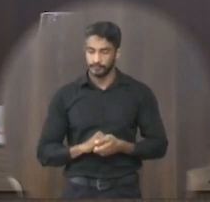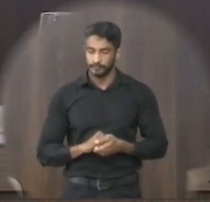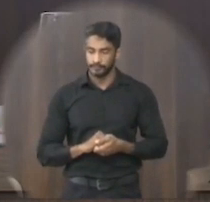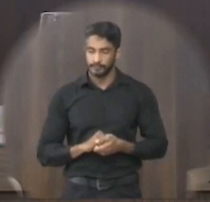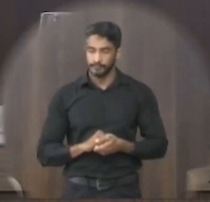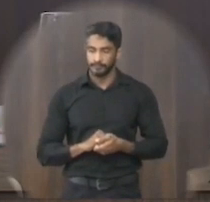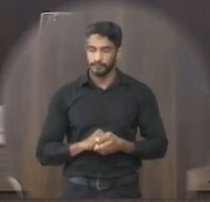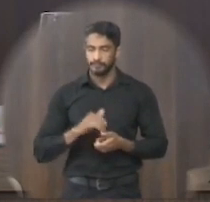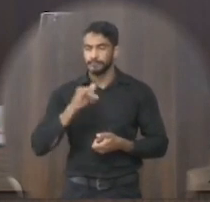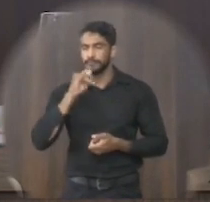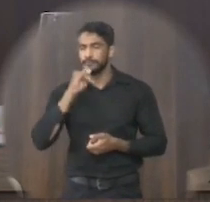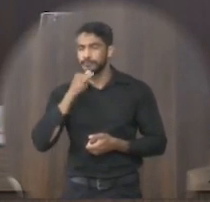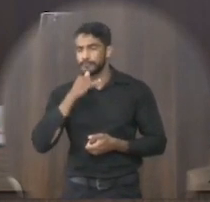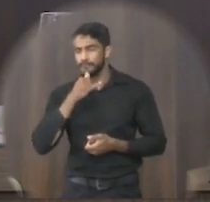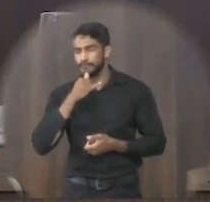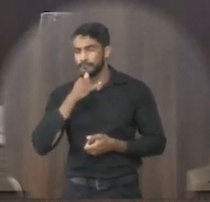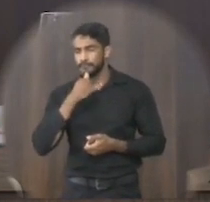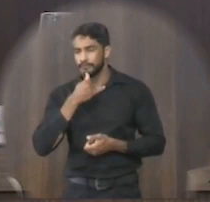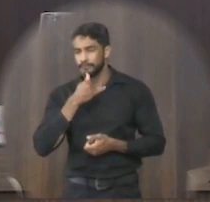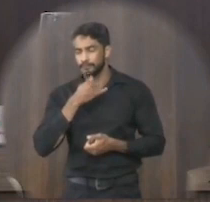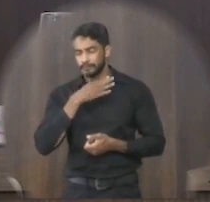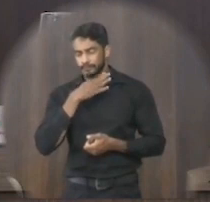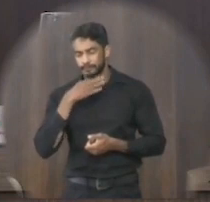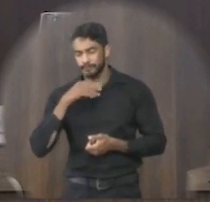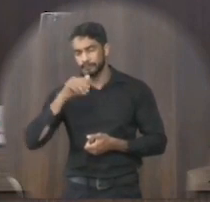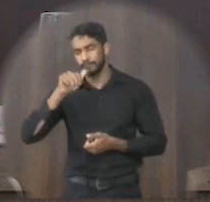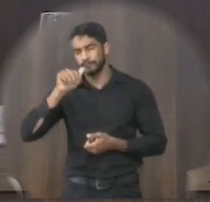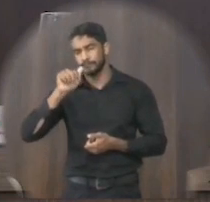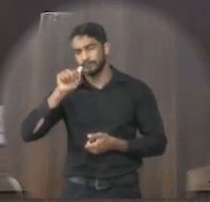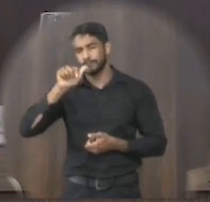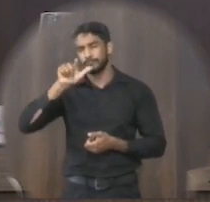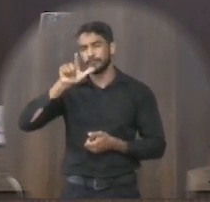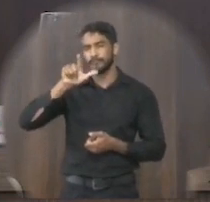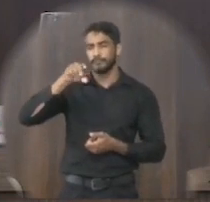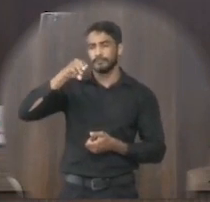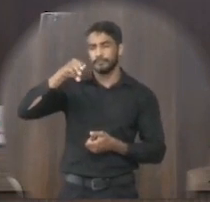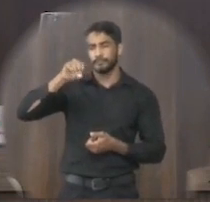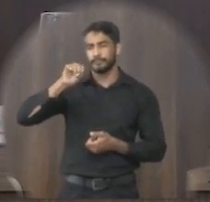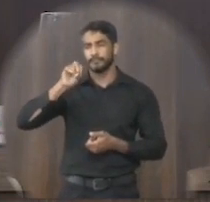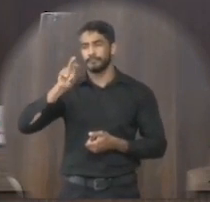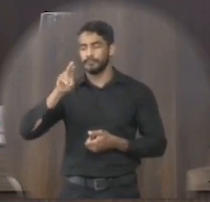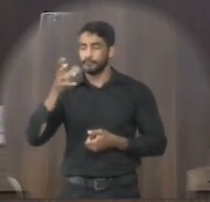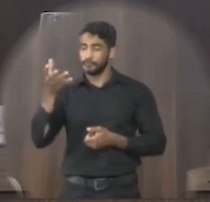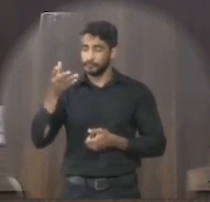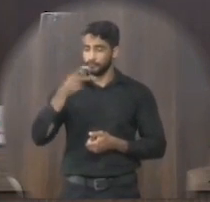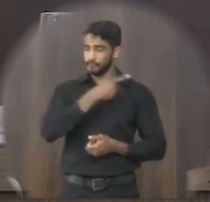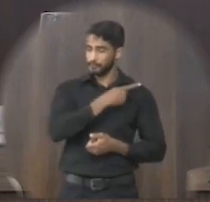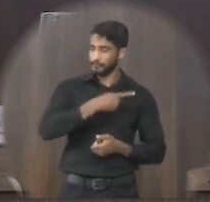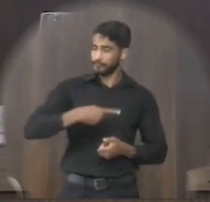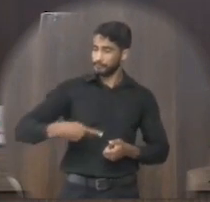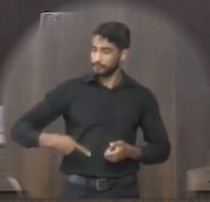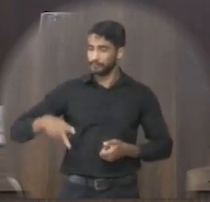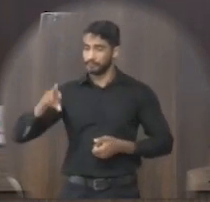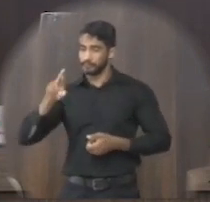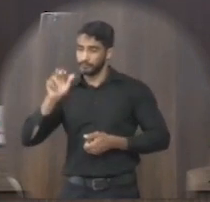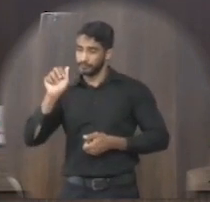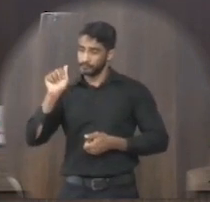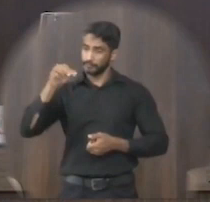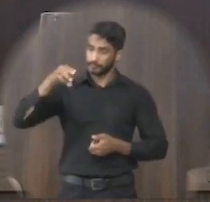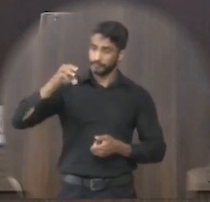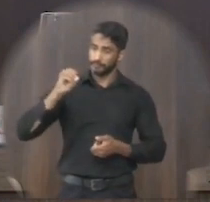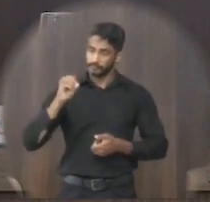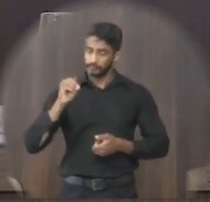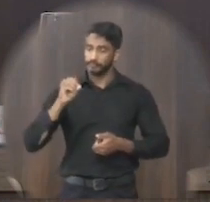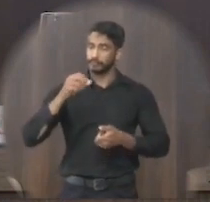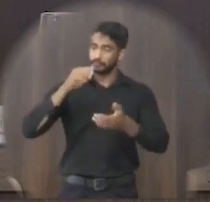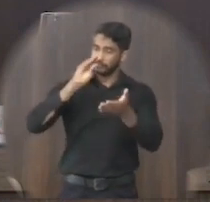voto de pesar de minha autoria requer a seu presidente Ramon Alexandre Araújo que seja feita e constinhata a moção